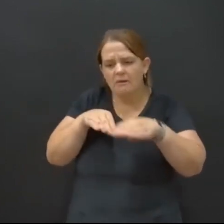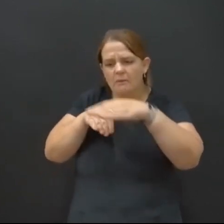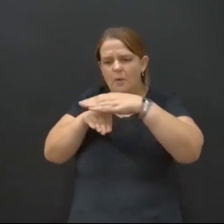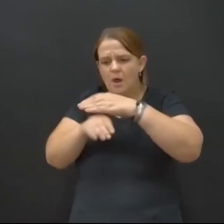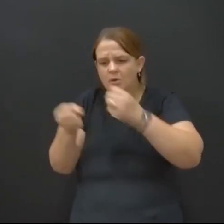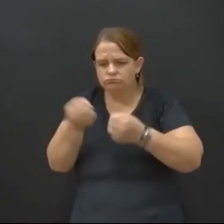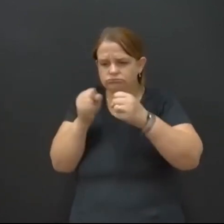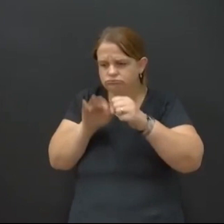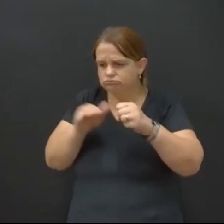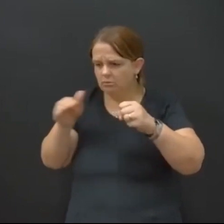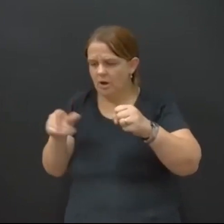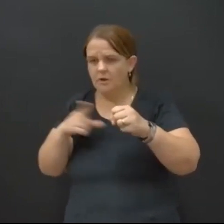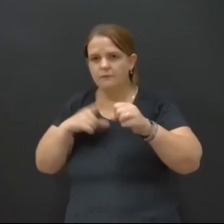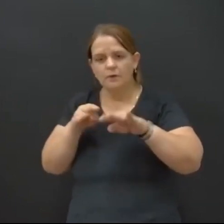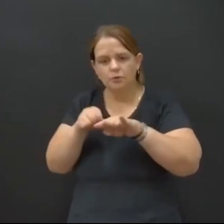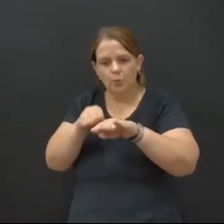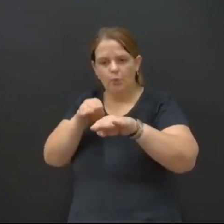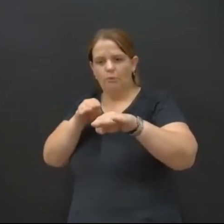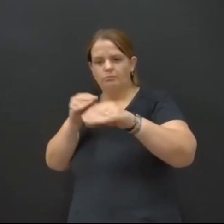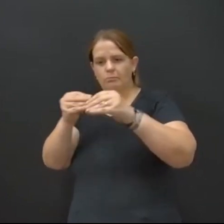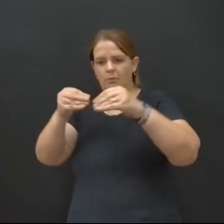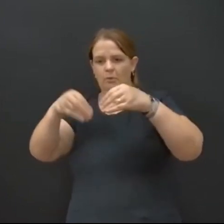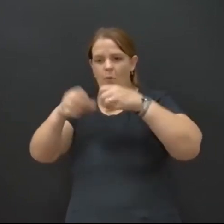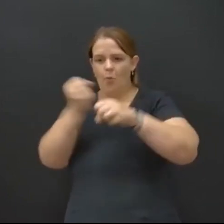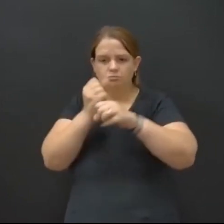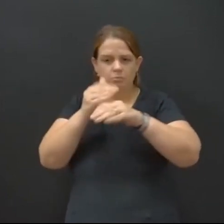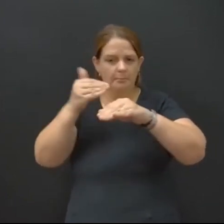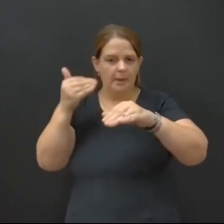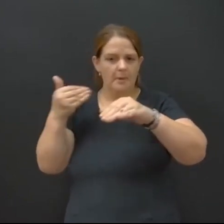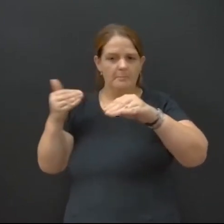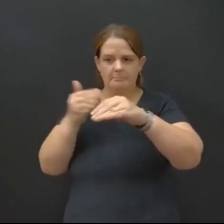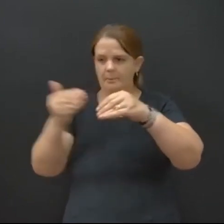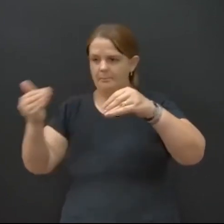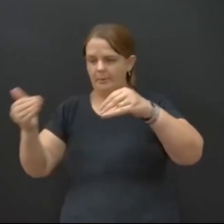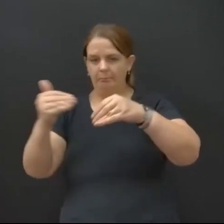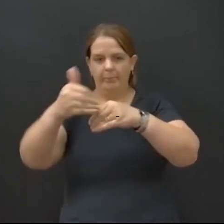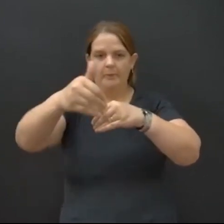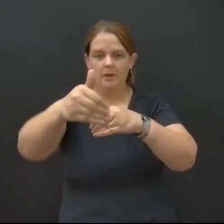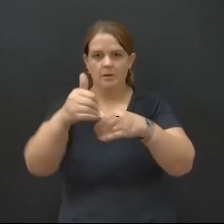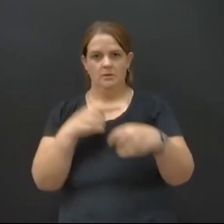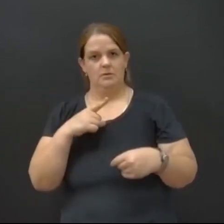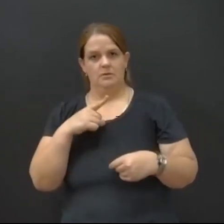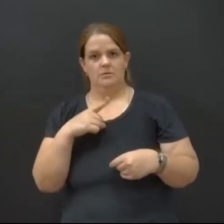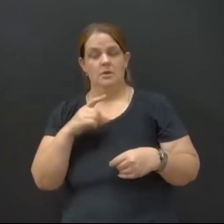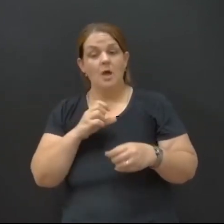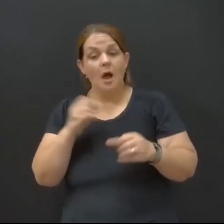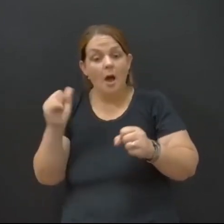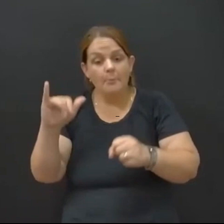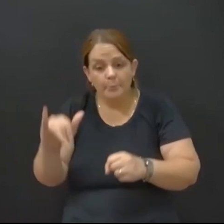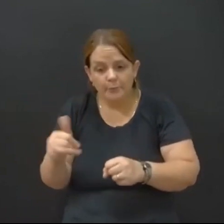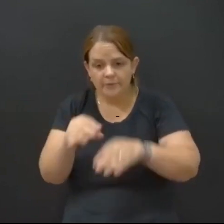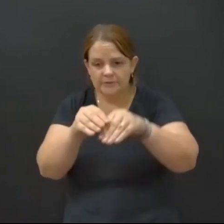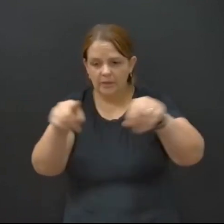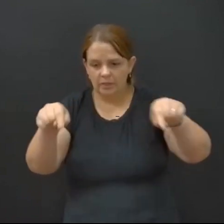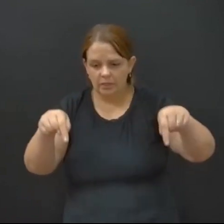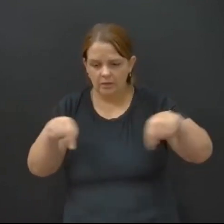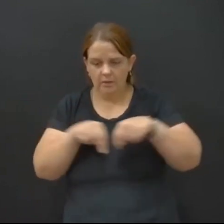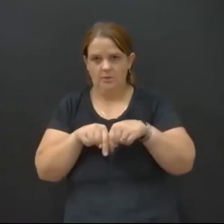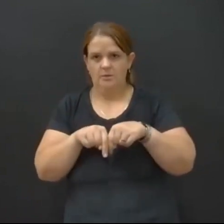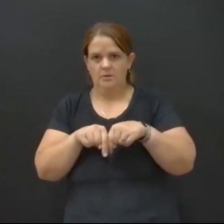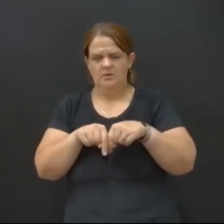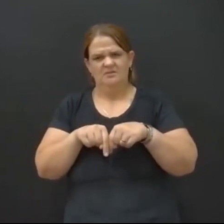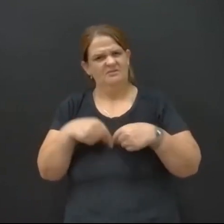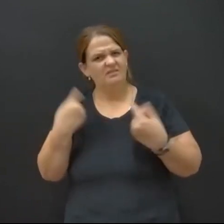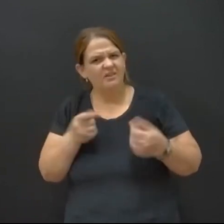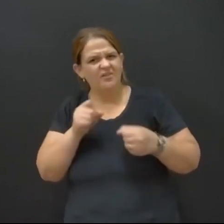fizeram aquele puxado, que fizeram isso, fizeram aquilo. Ele quis aproveitar o terreno. Agora, eu vou